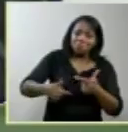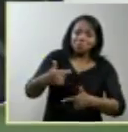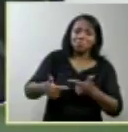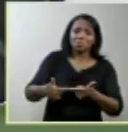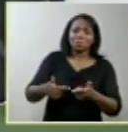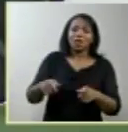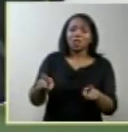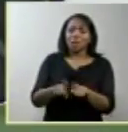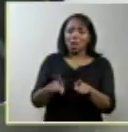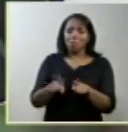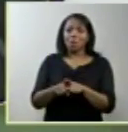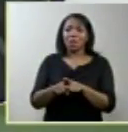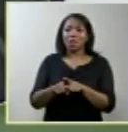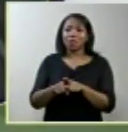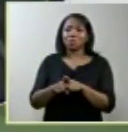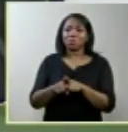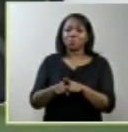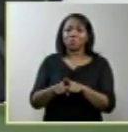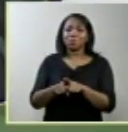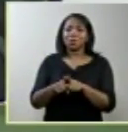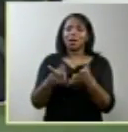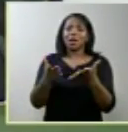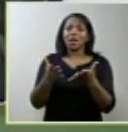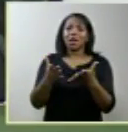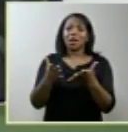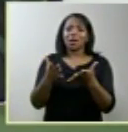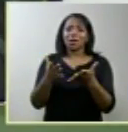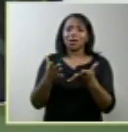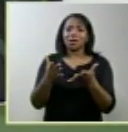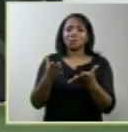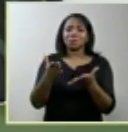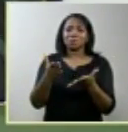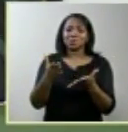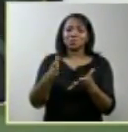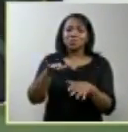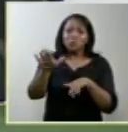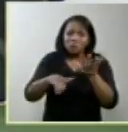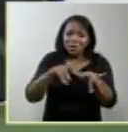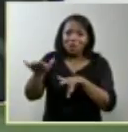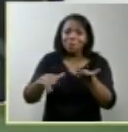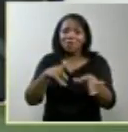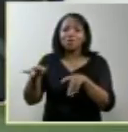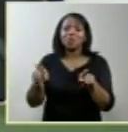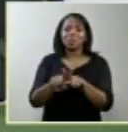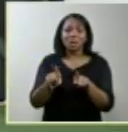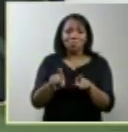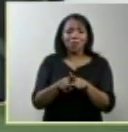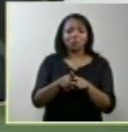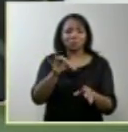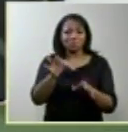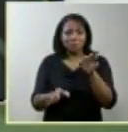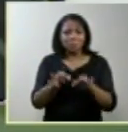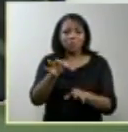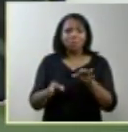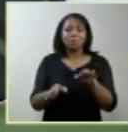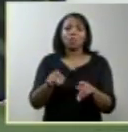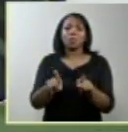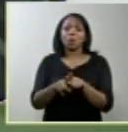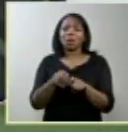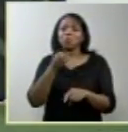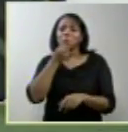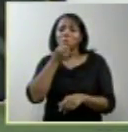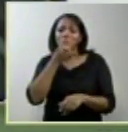nas origens para correr a este chamamento do judiciário em prol do bem